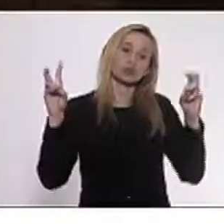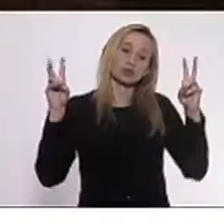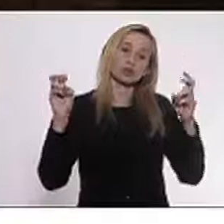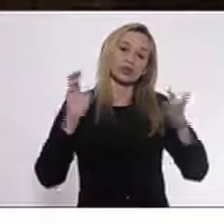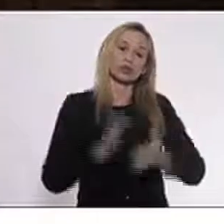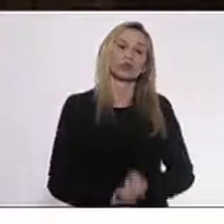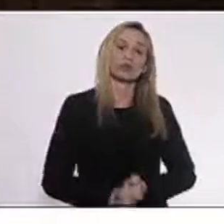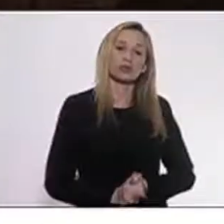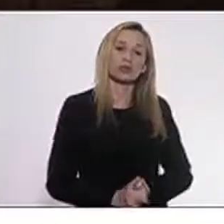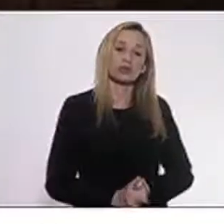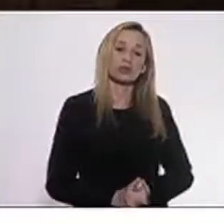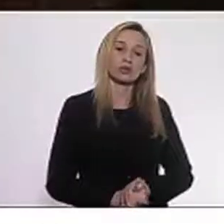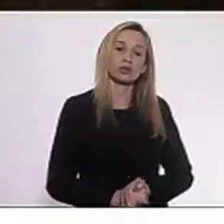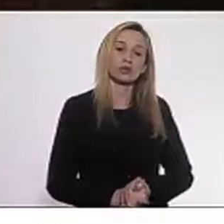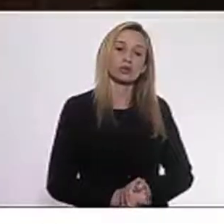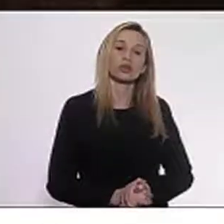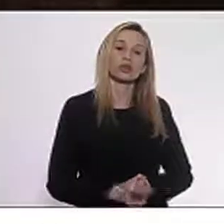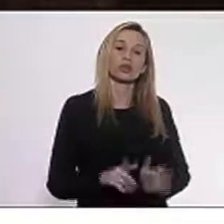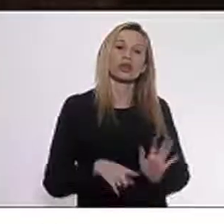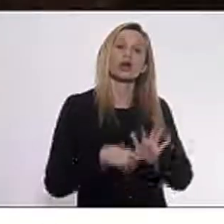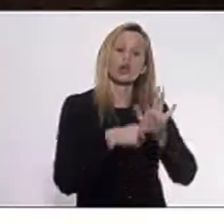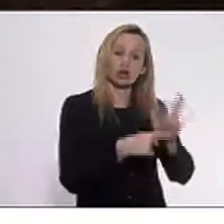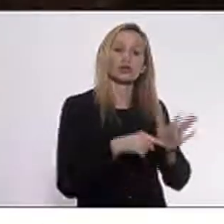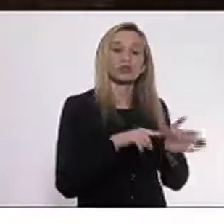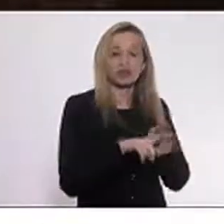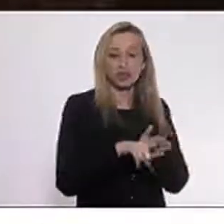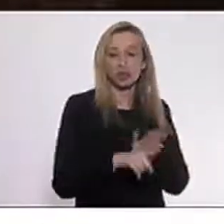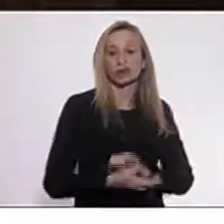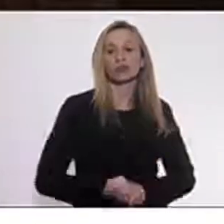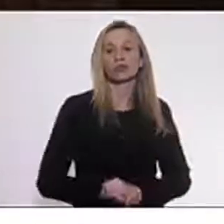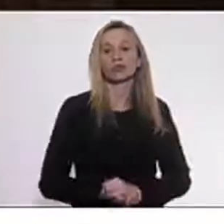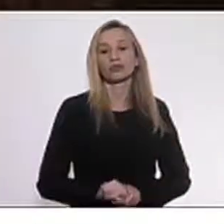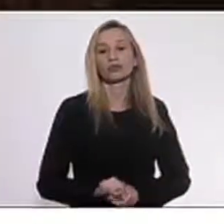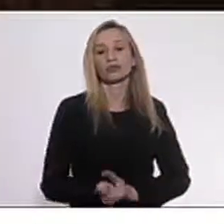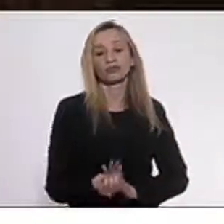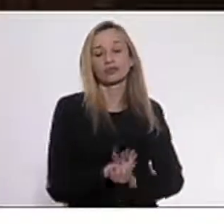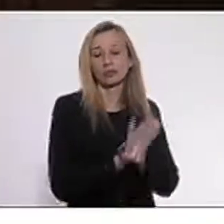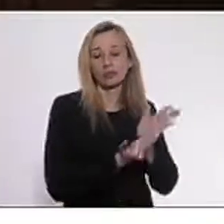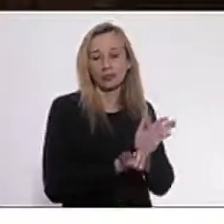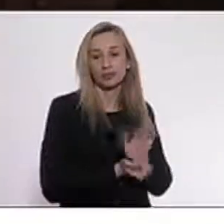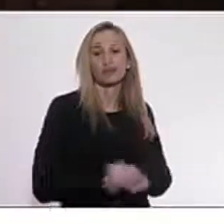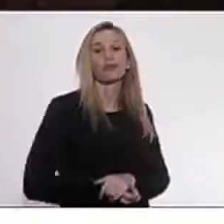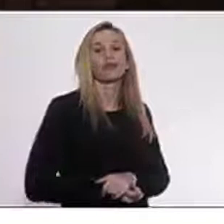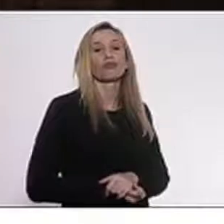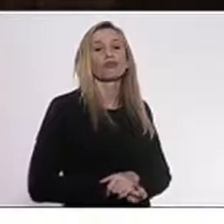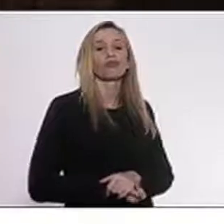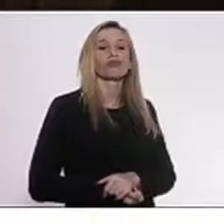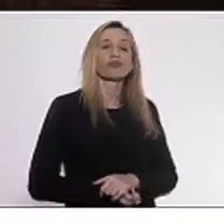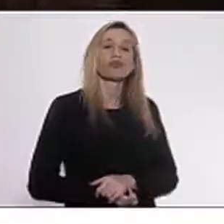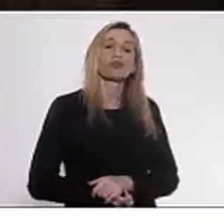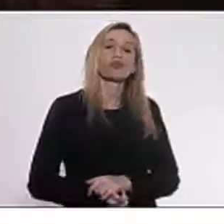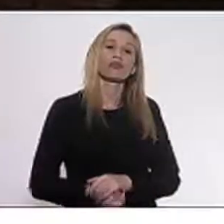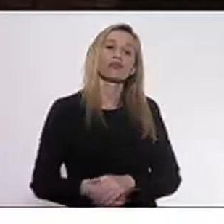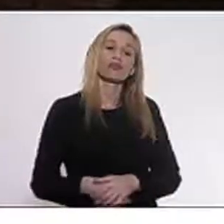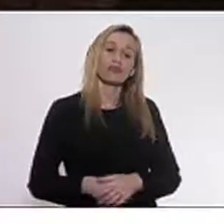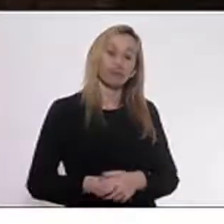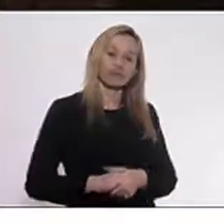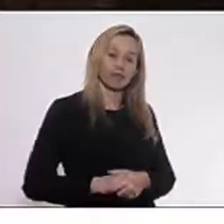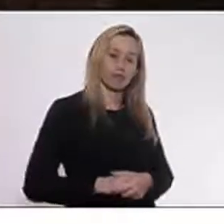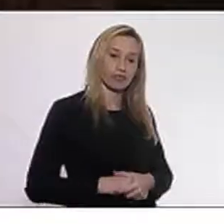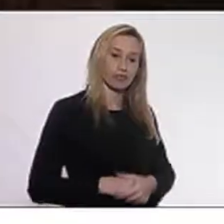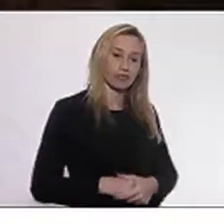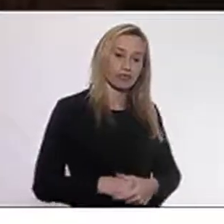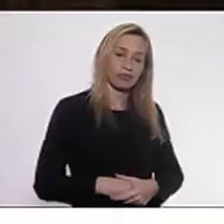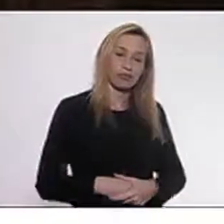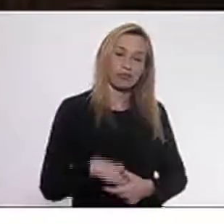ao regime de recuperação fiscal. Quanto ao decreto, e estou fazendo